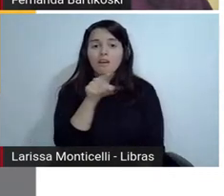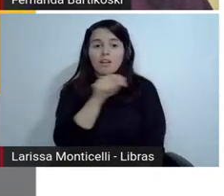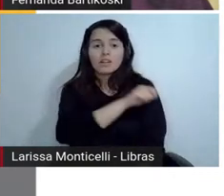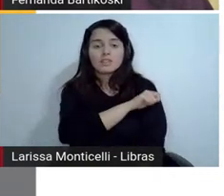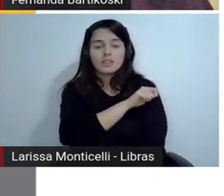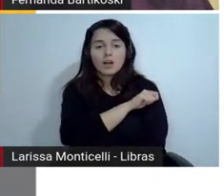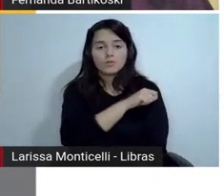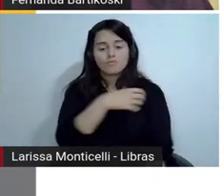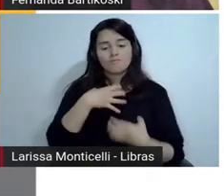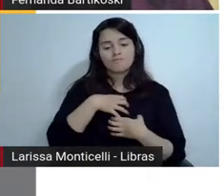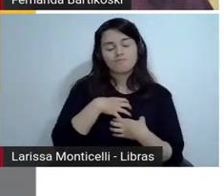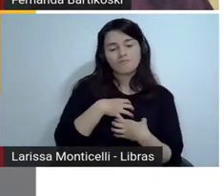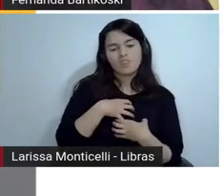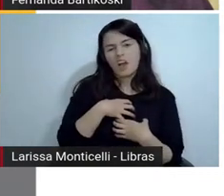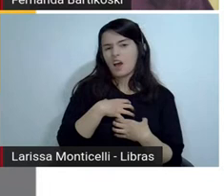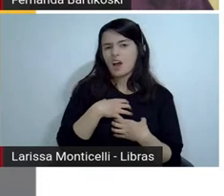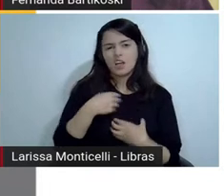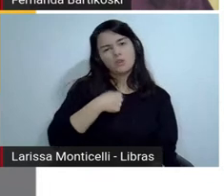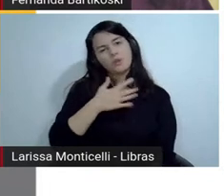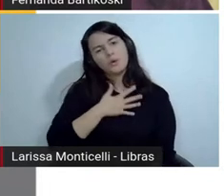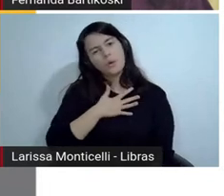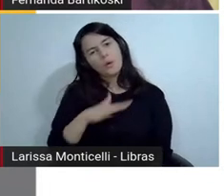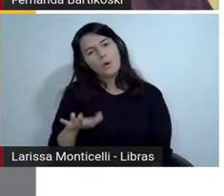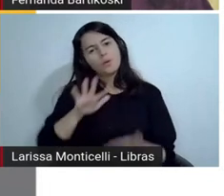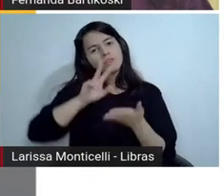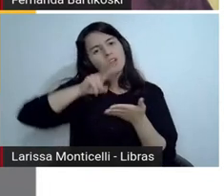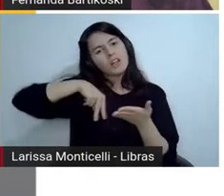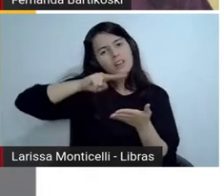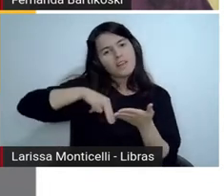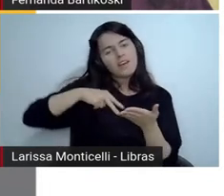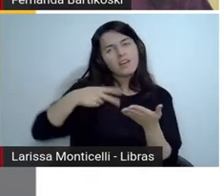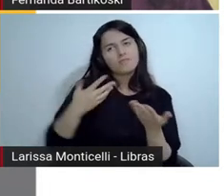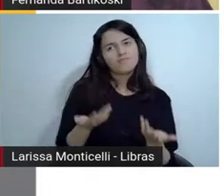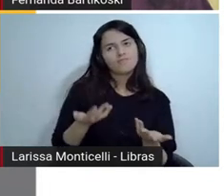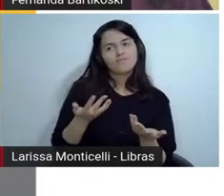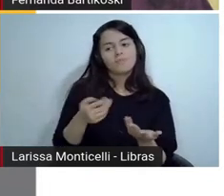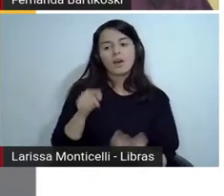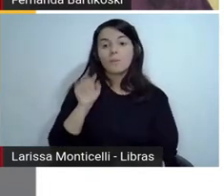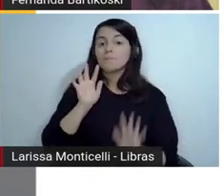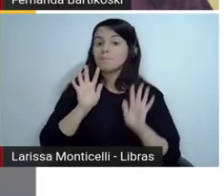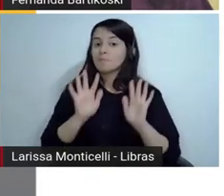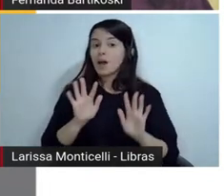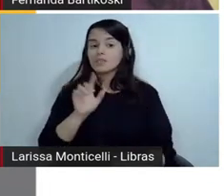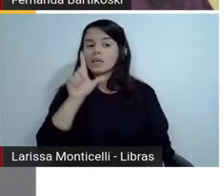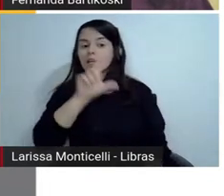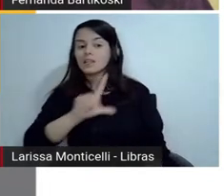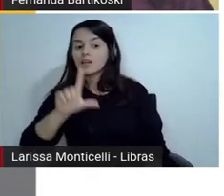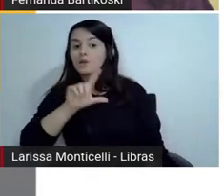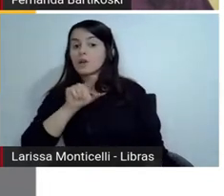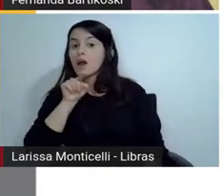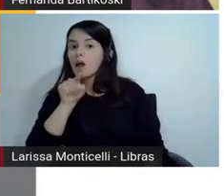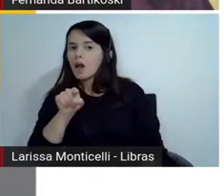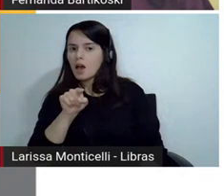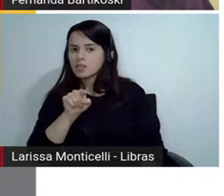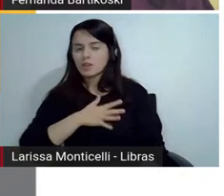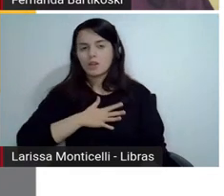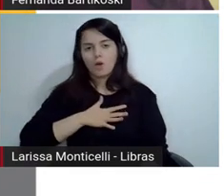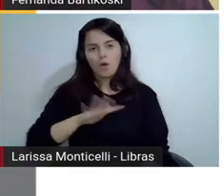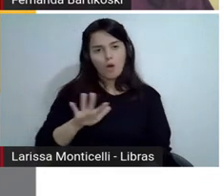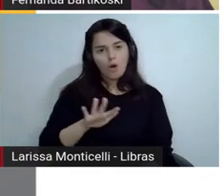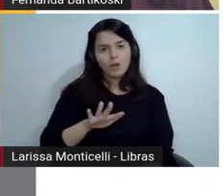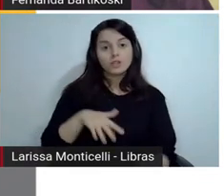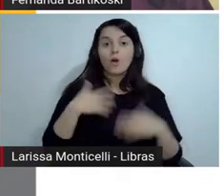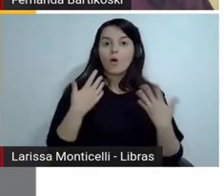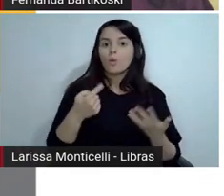leitura. Ah, eu não gosto de ler. Mas eu não gosto de ler essa literatura ou eu não gosto de ler no